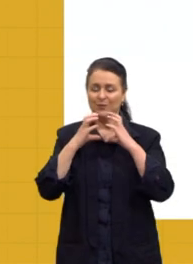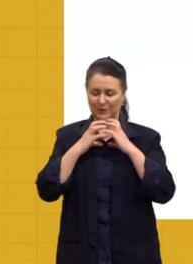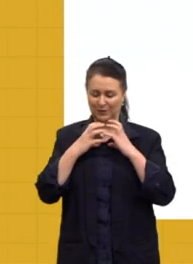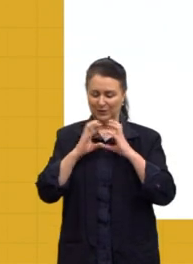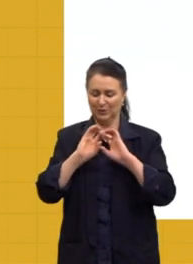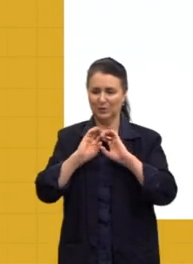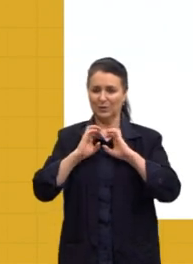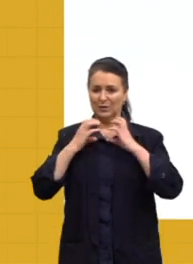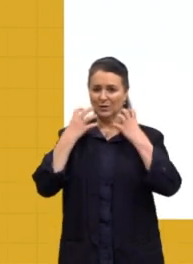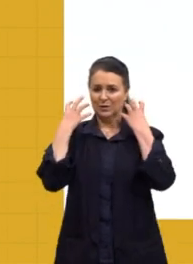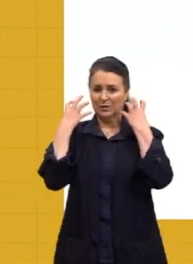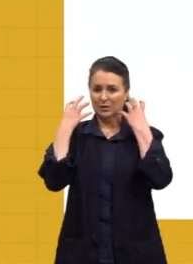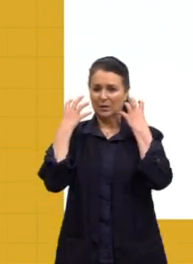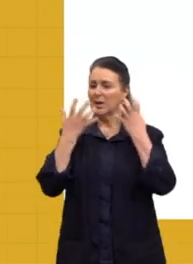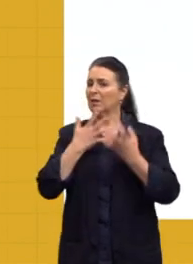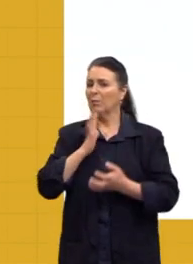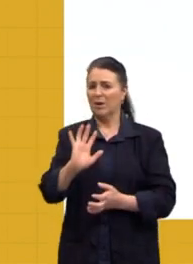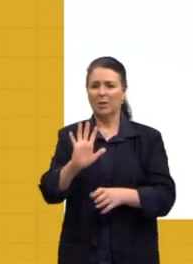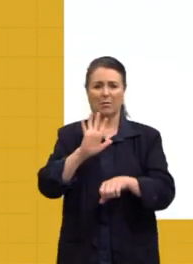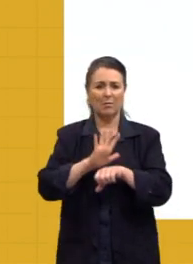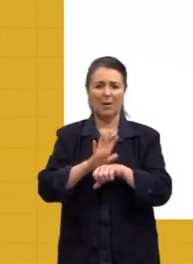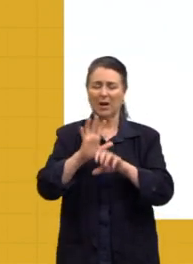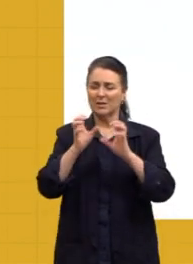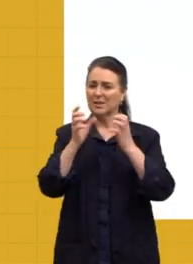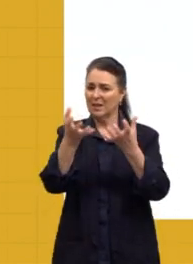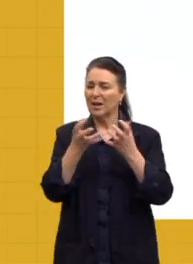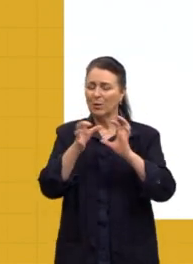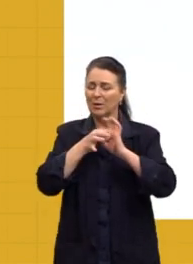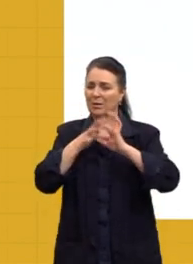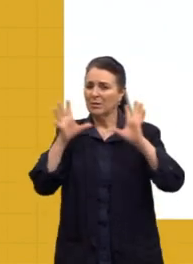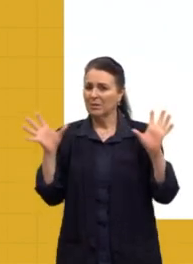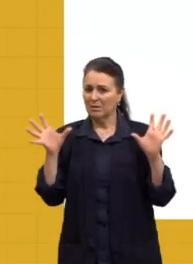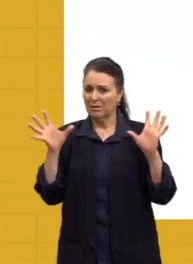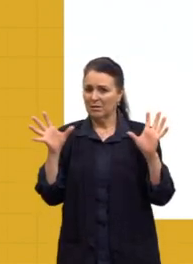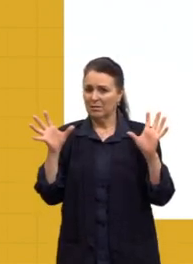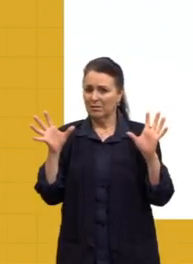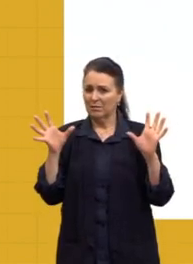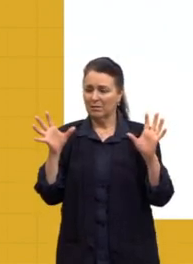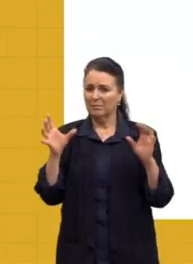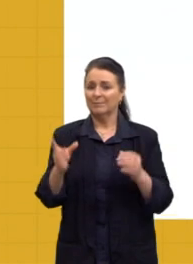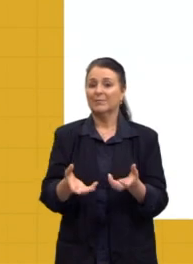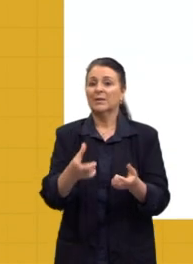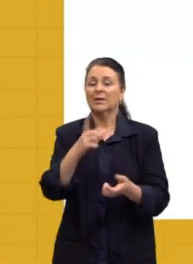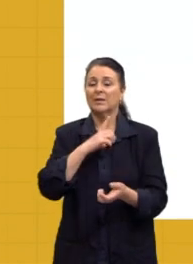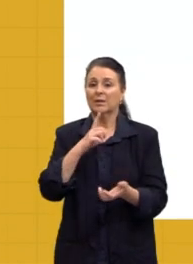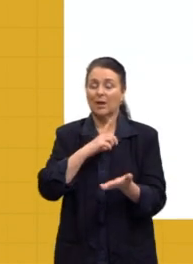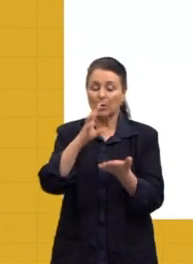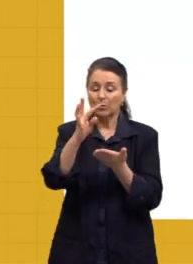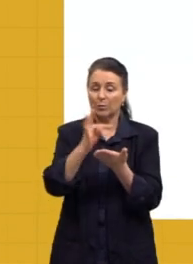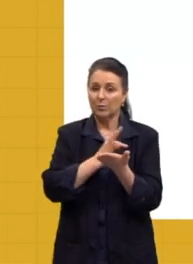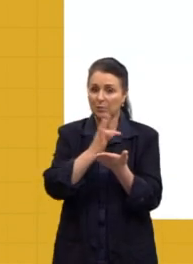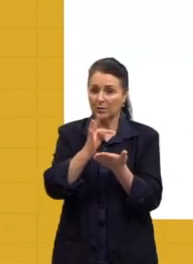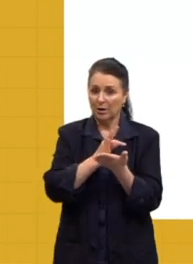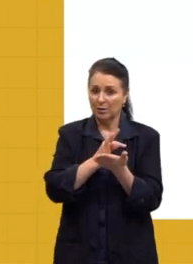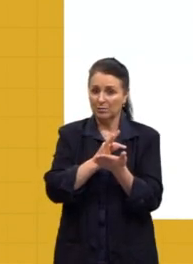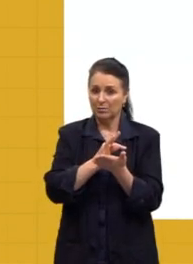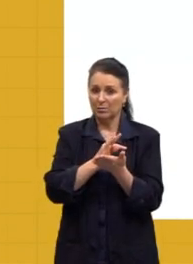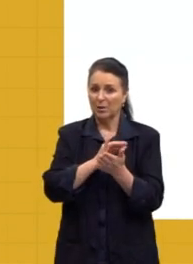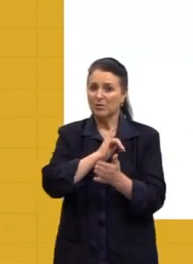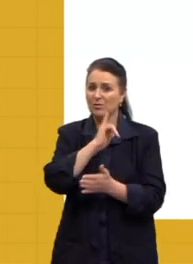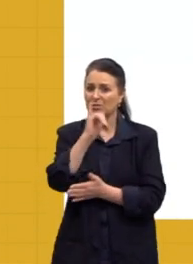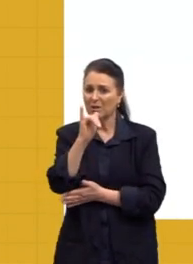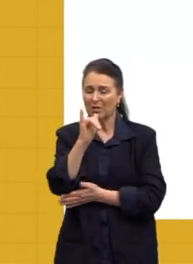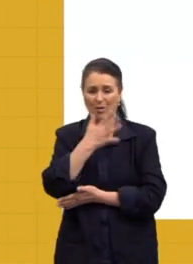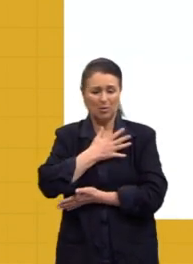saber do lirismo que não é libertação. Então, o que a gente tem aí? A gente tem uma parte dizendo aquilo que ele não quer mais,